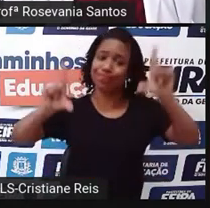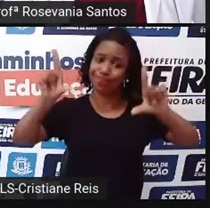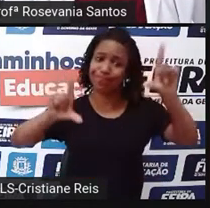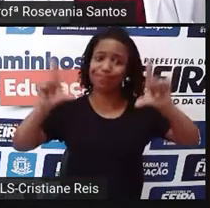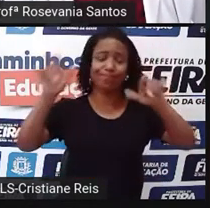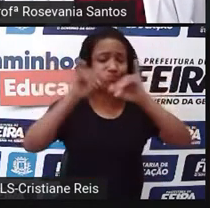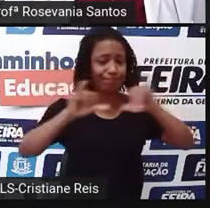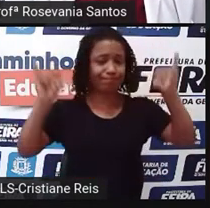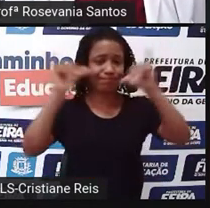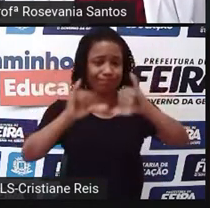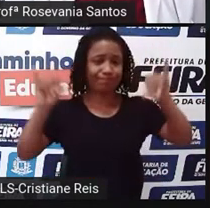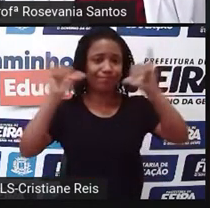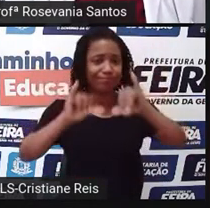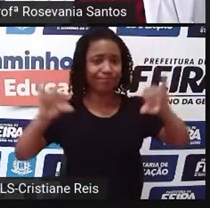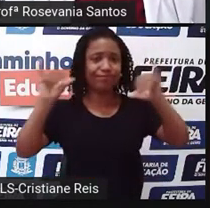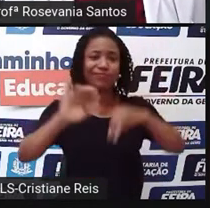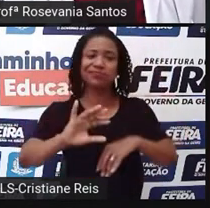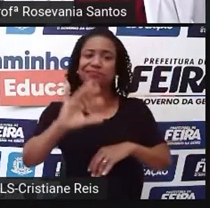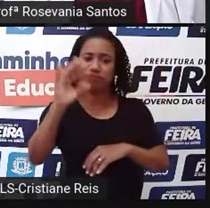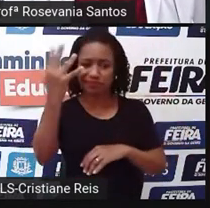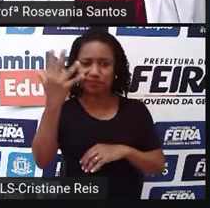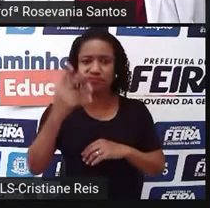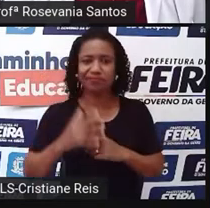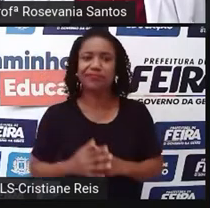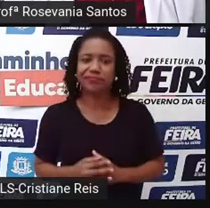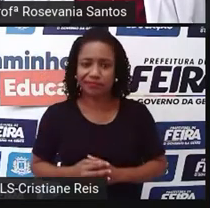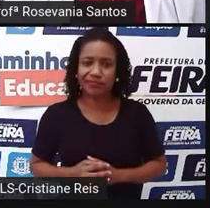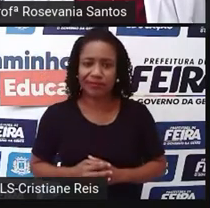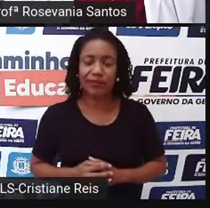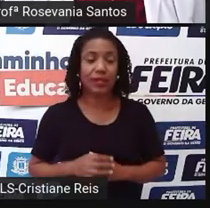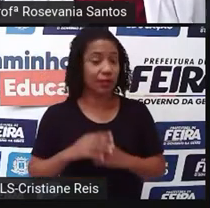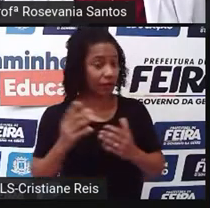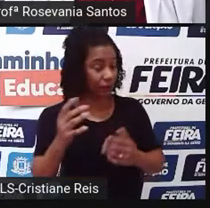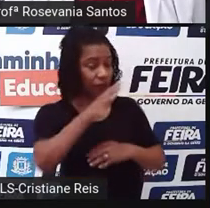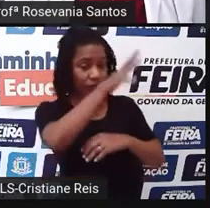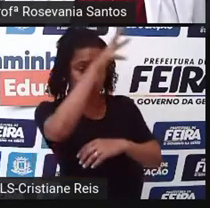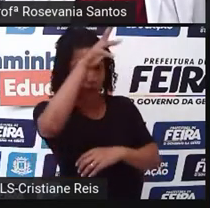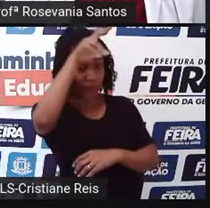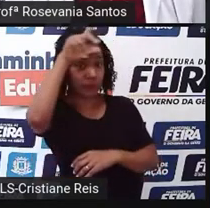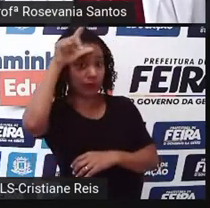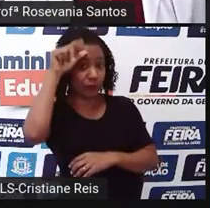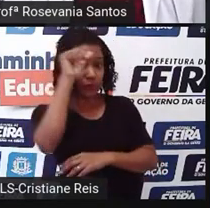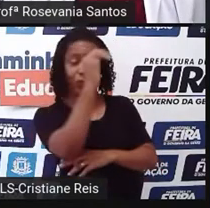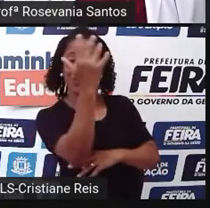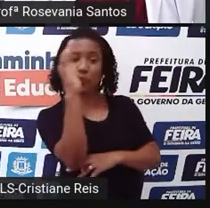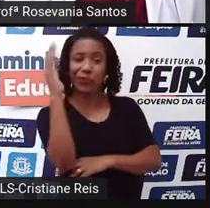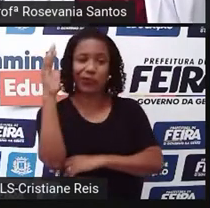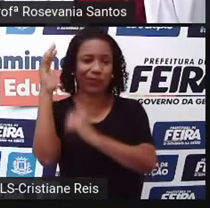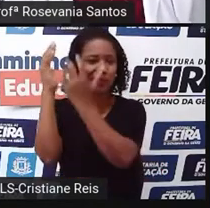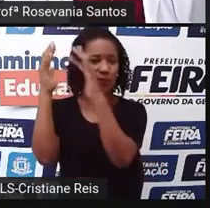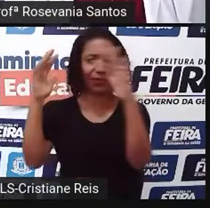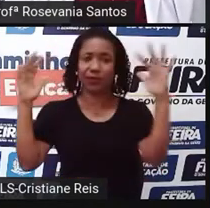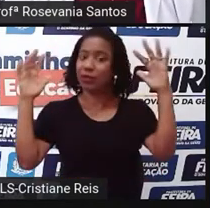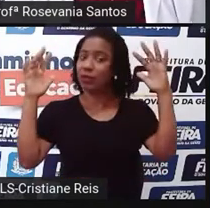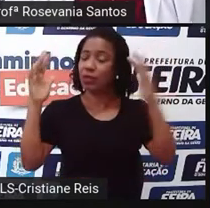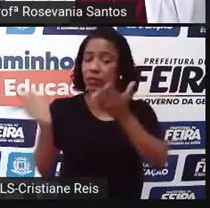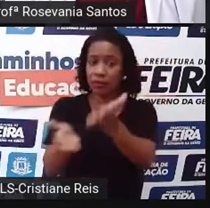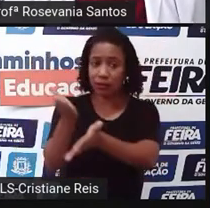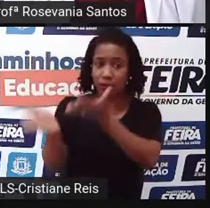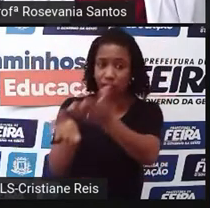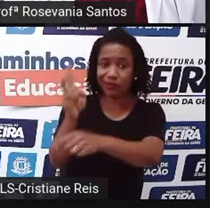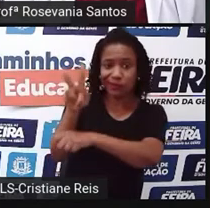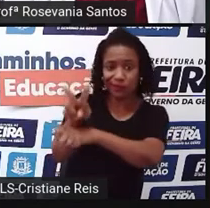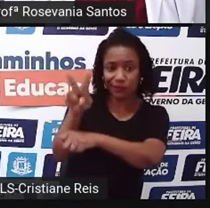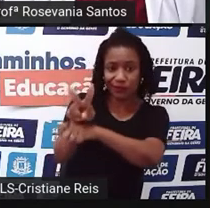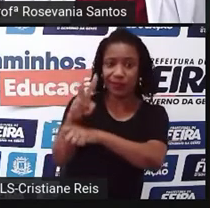muito importante a gente manter aqui a floresta amazônica enquanto floresta mesmo. Outro espaço, né?